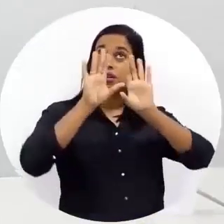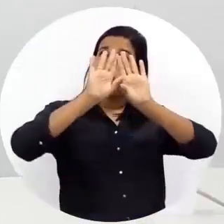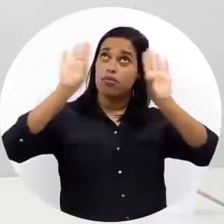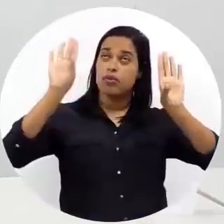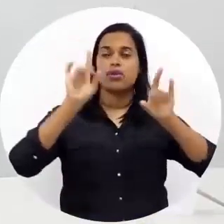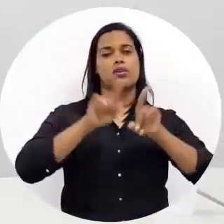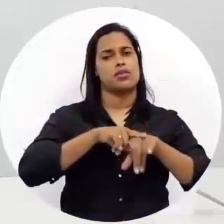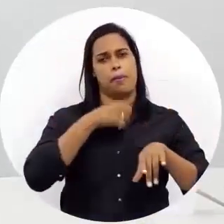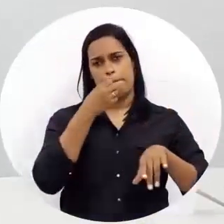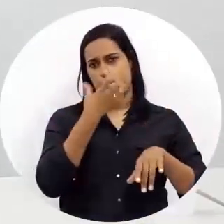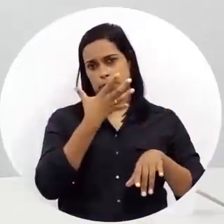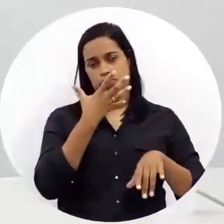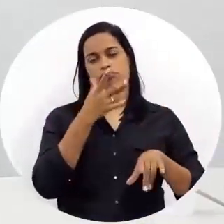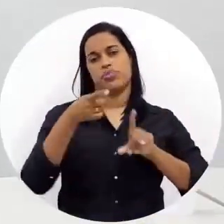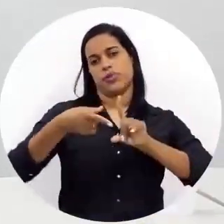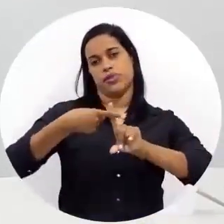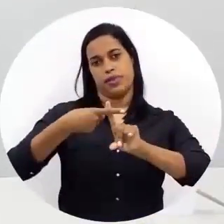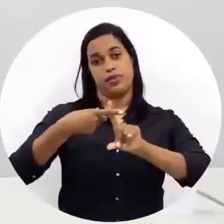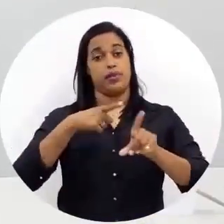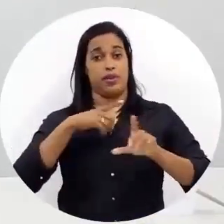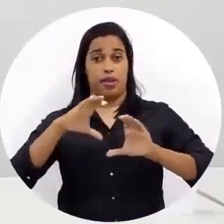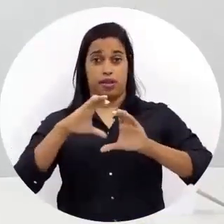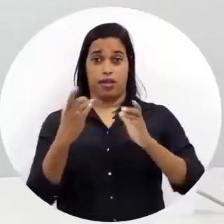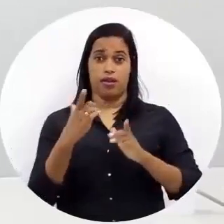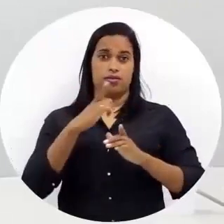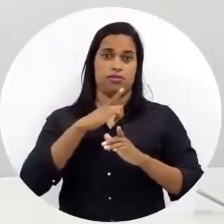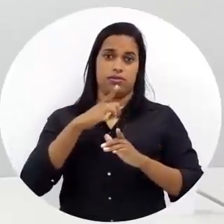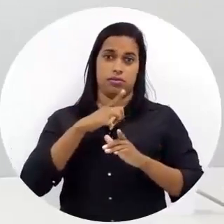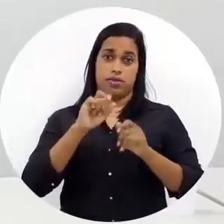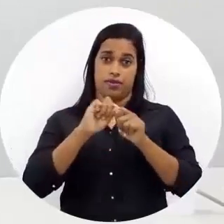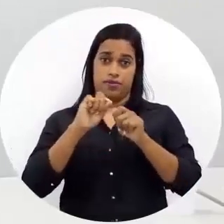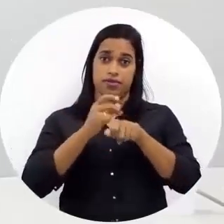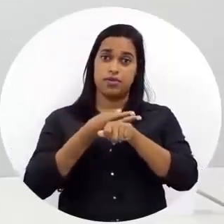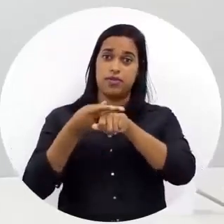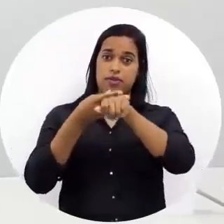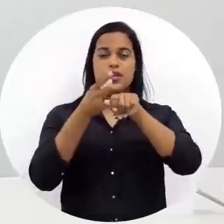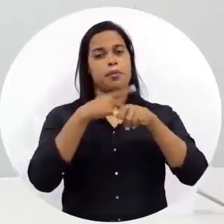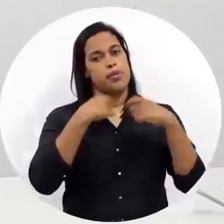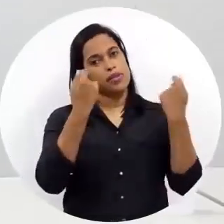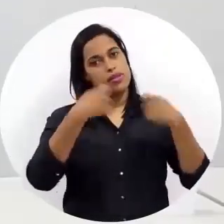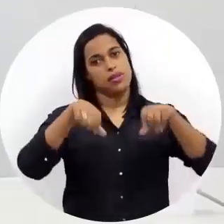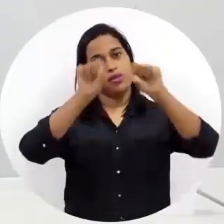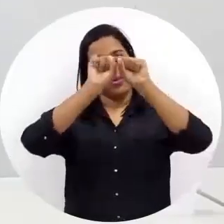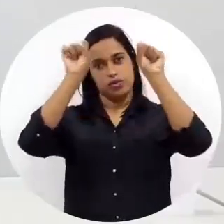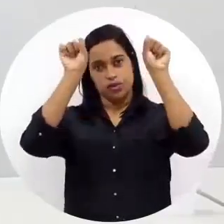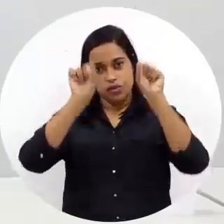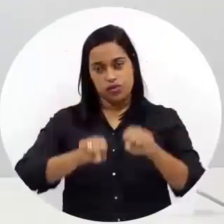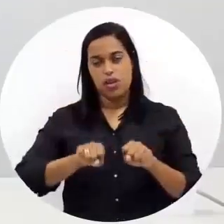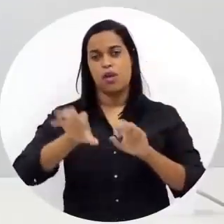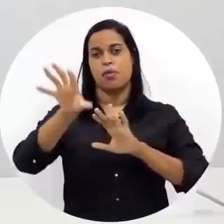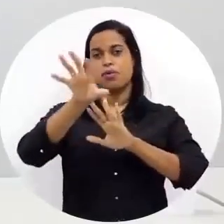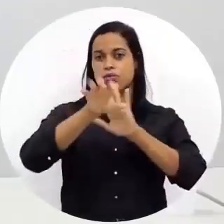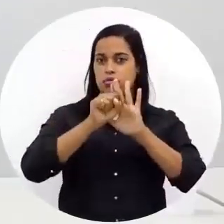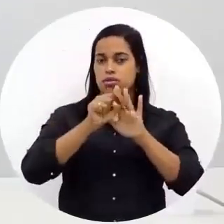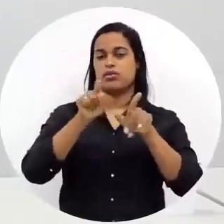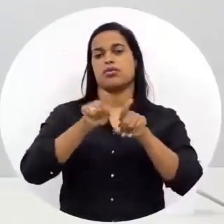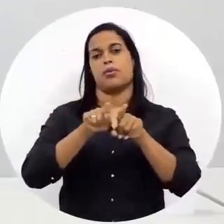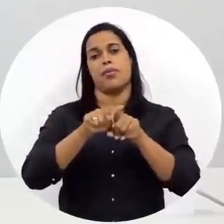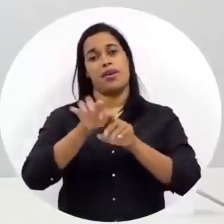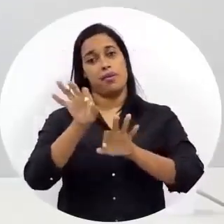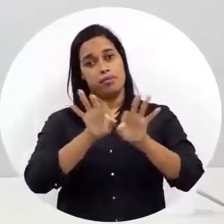isso é bom. Claro que existe aí, para você fazer um telhado verde, tem que ter todo um sistema de impermeabilização,